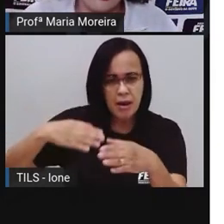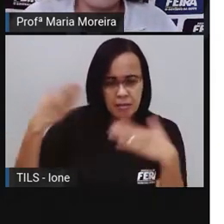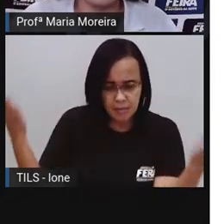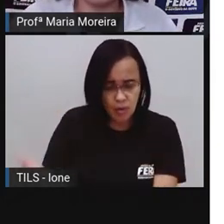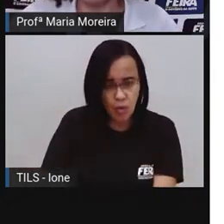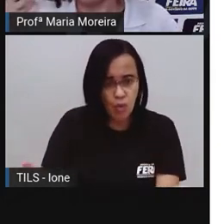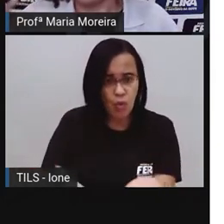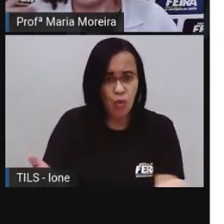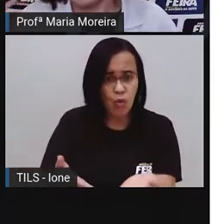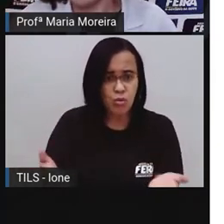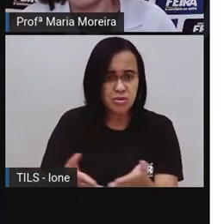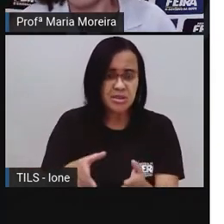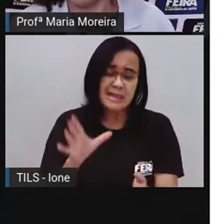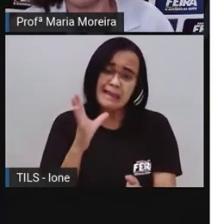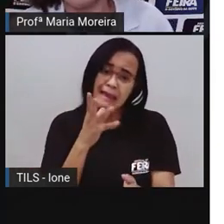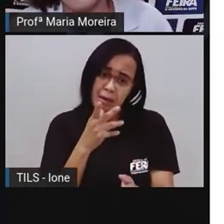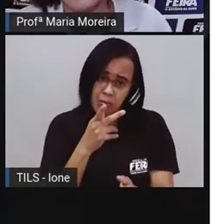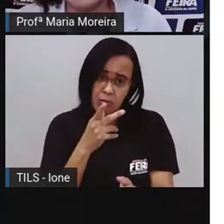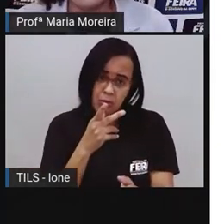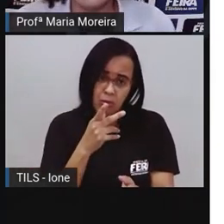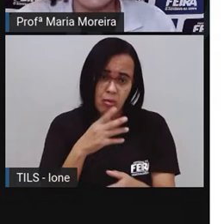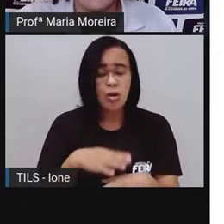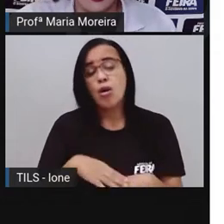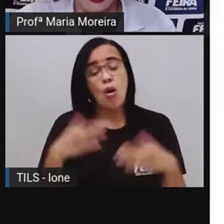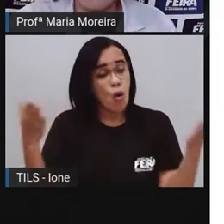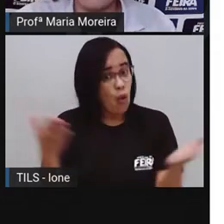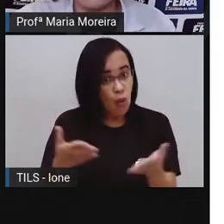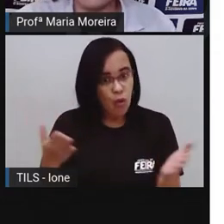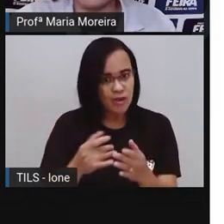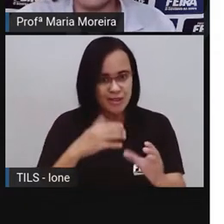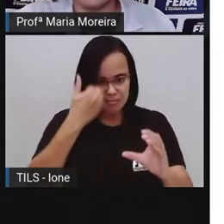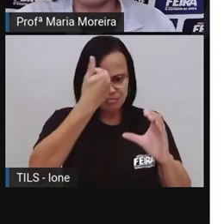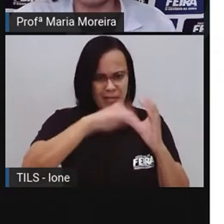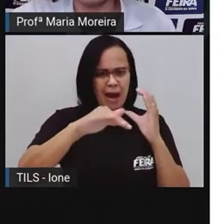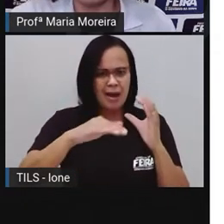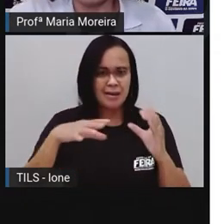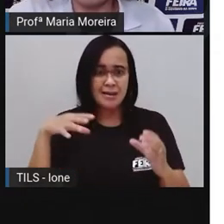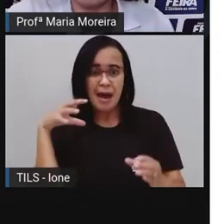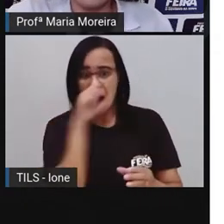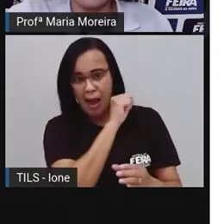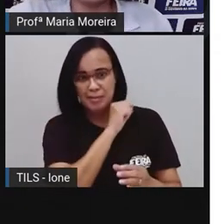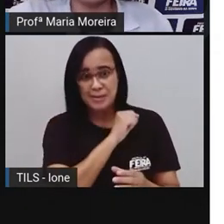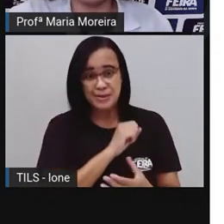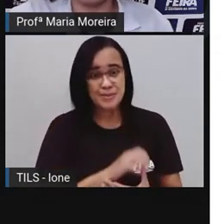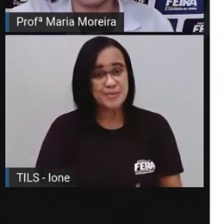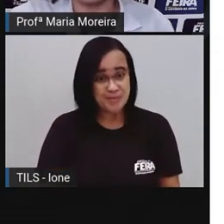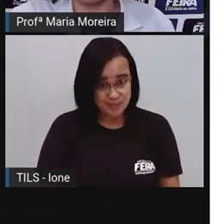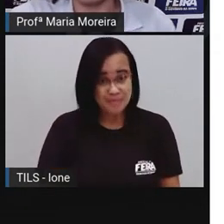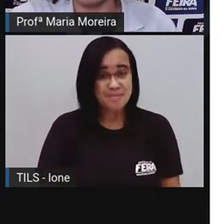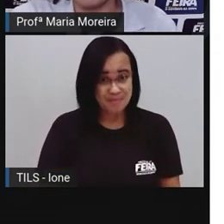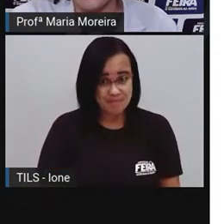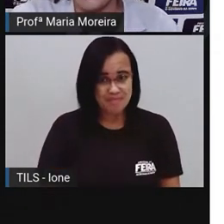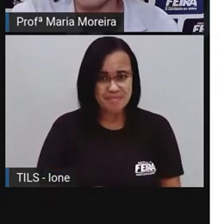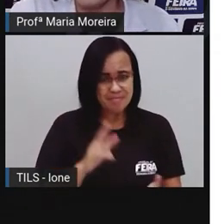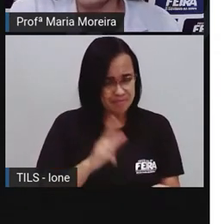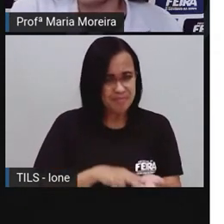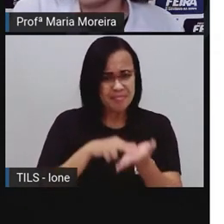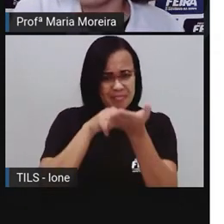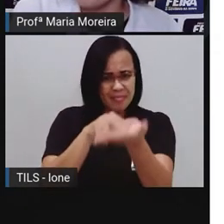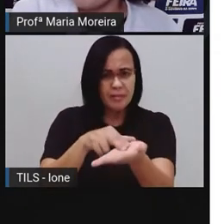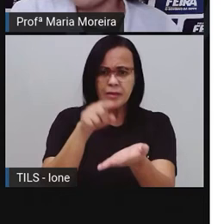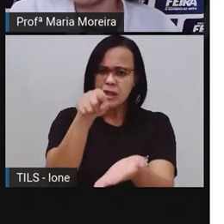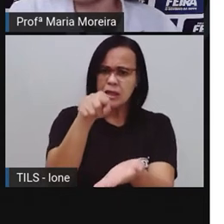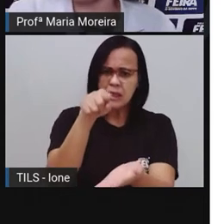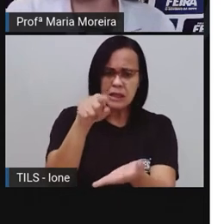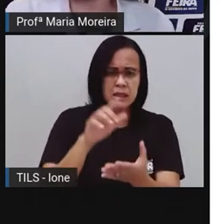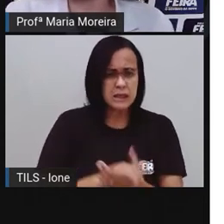WhatsApp, então, chegaria o quê? Muito mais rápido, né? Bom, receber uma carta pelo correio já